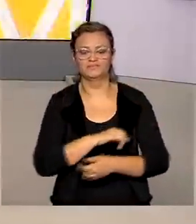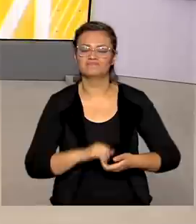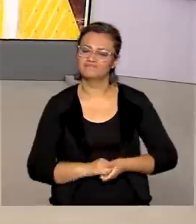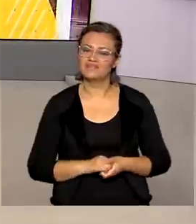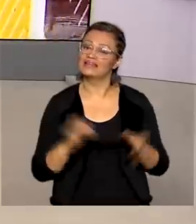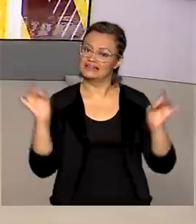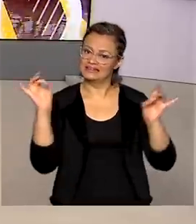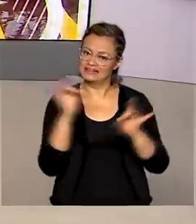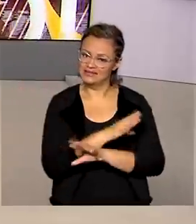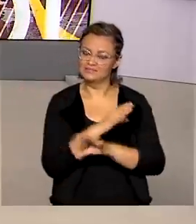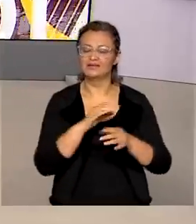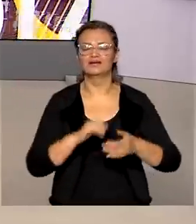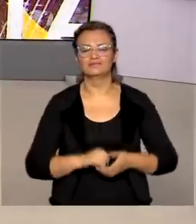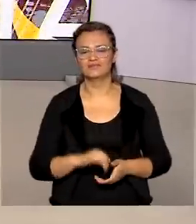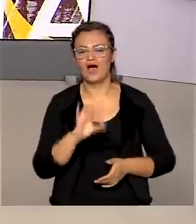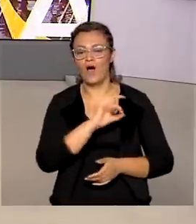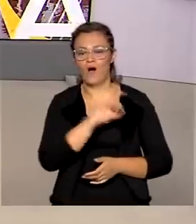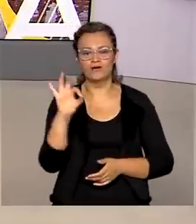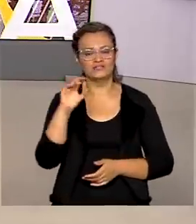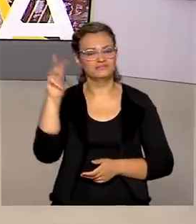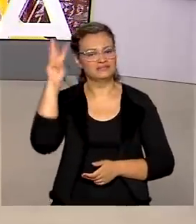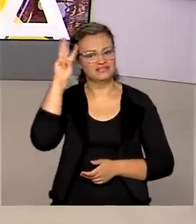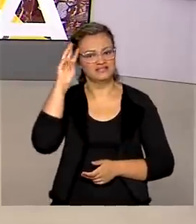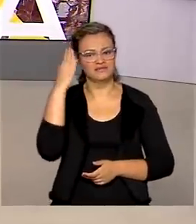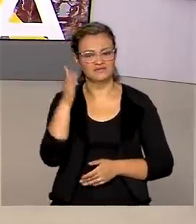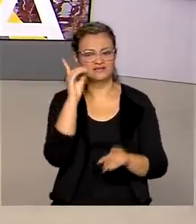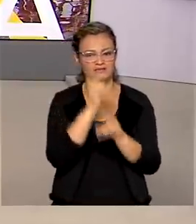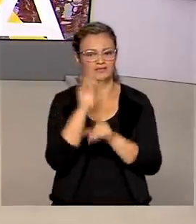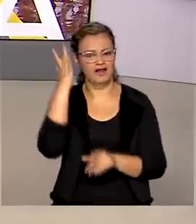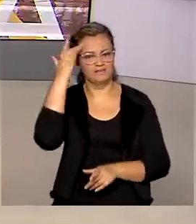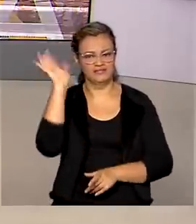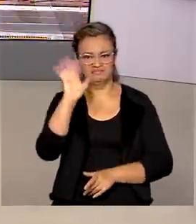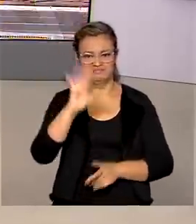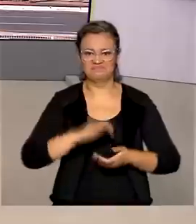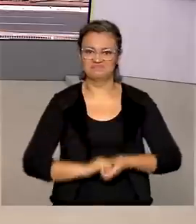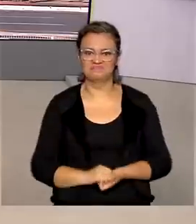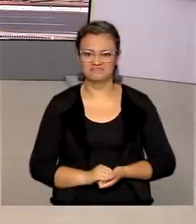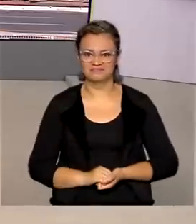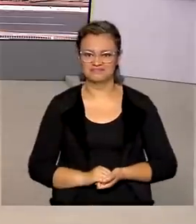E o Brasil em Dia fica por aqui. Ótima terça-feira para você. Nos vemos amanhã. Até lá.